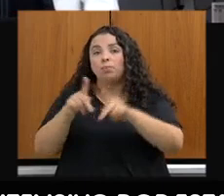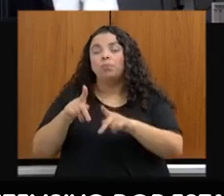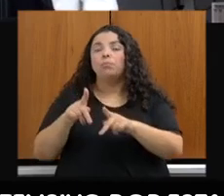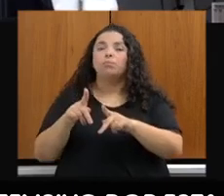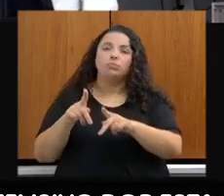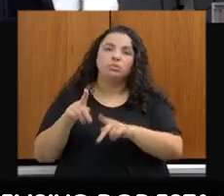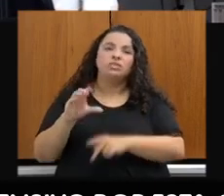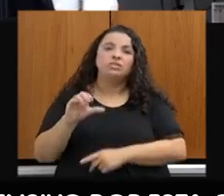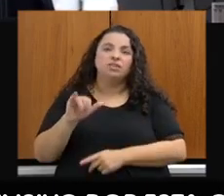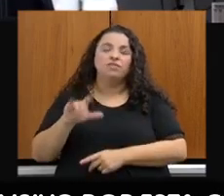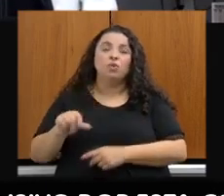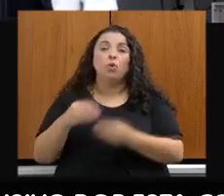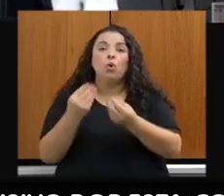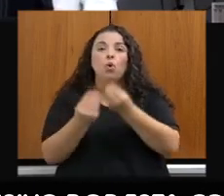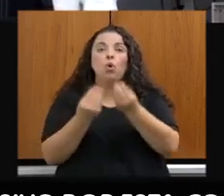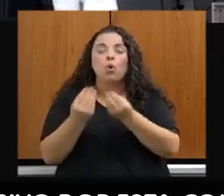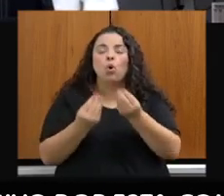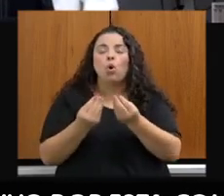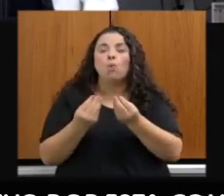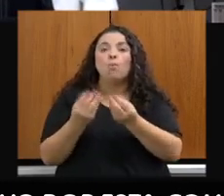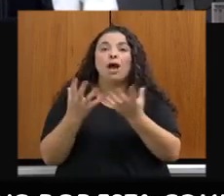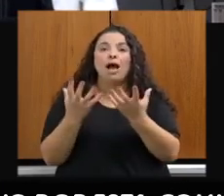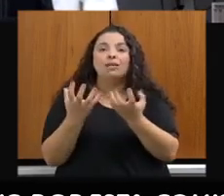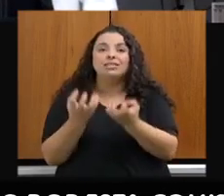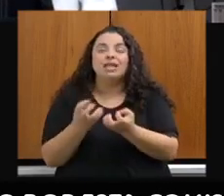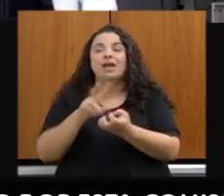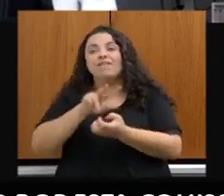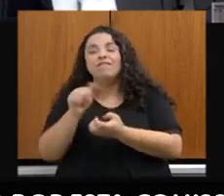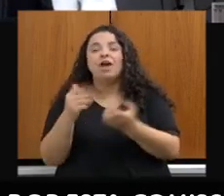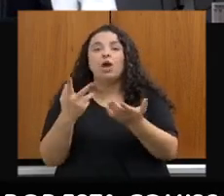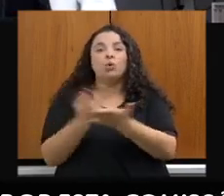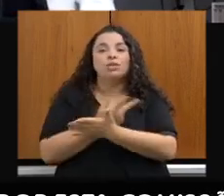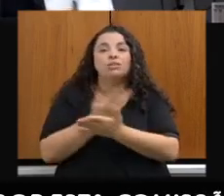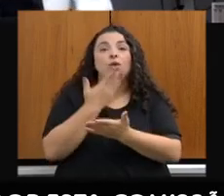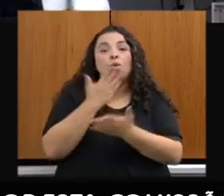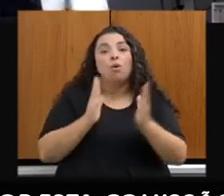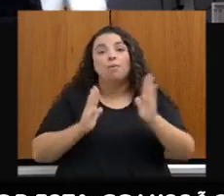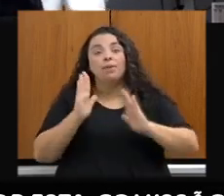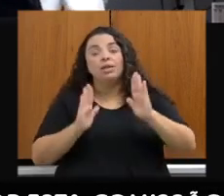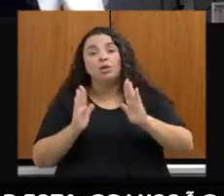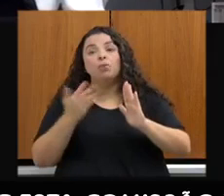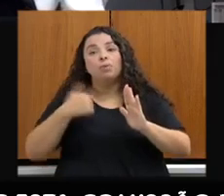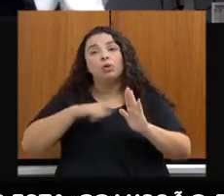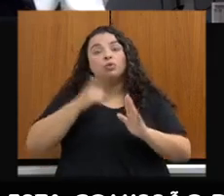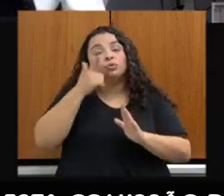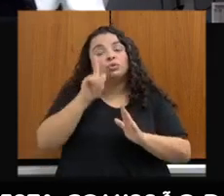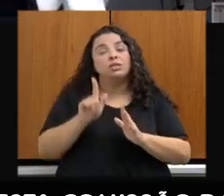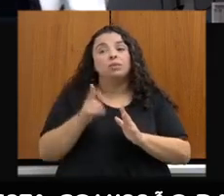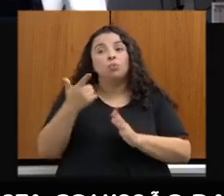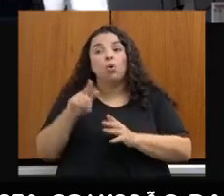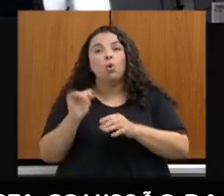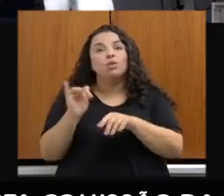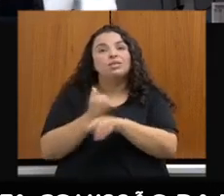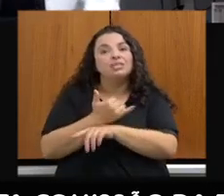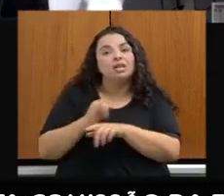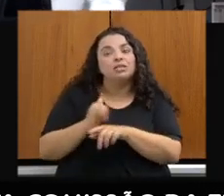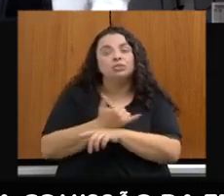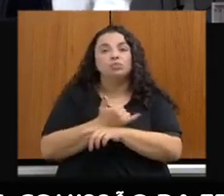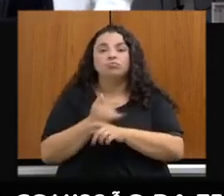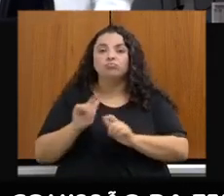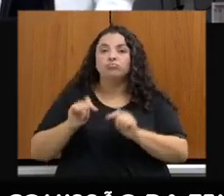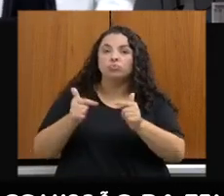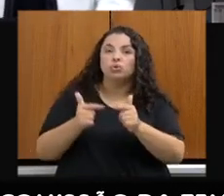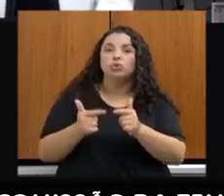seca que é esperada em cada uma das regiões do nosso Estado para que nós possamos buscar medidas de adaptação. Isso na agricultura também é uma